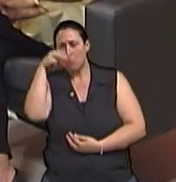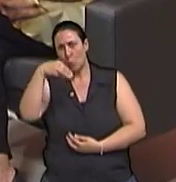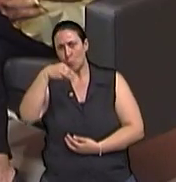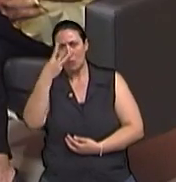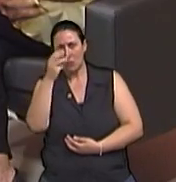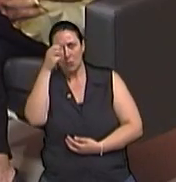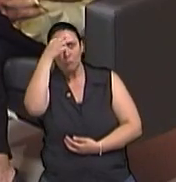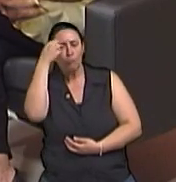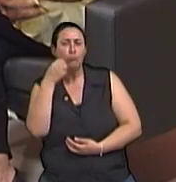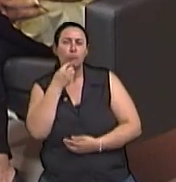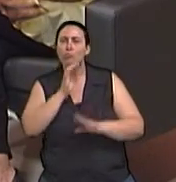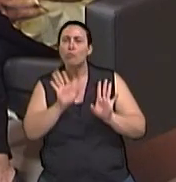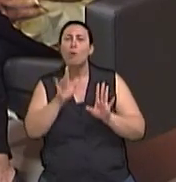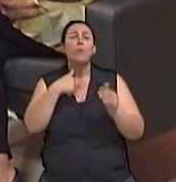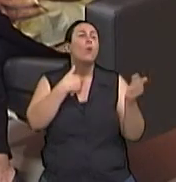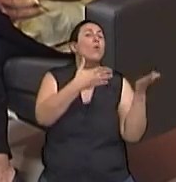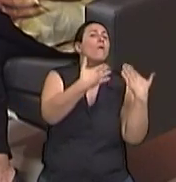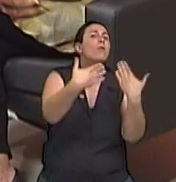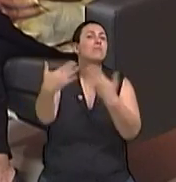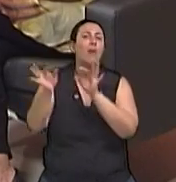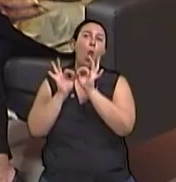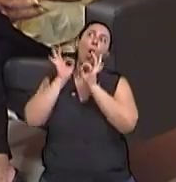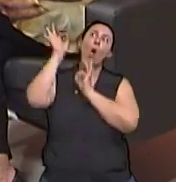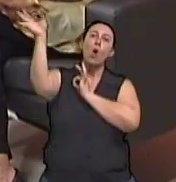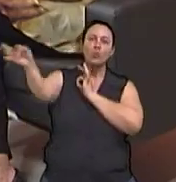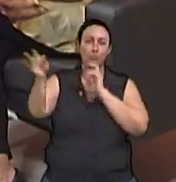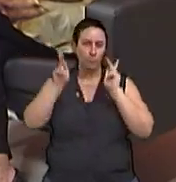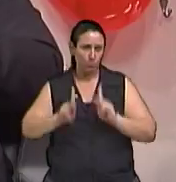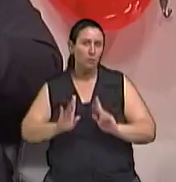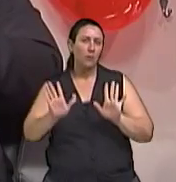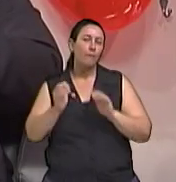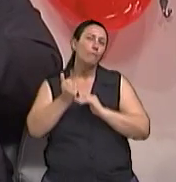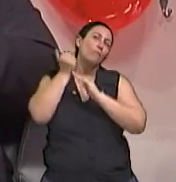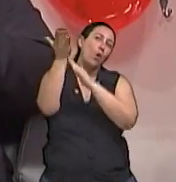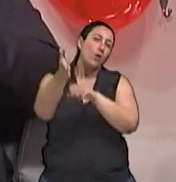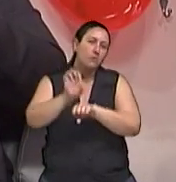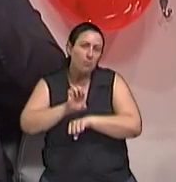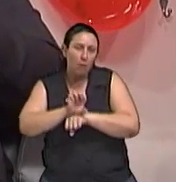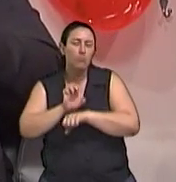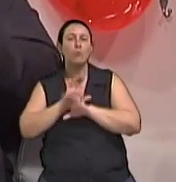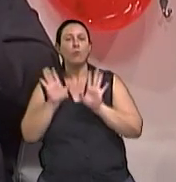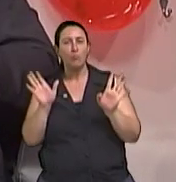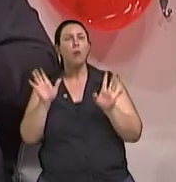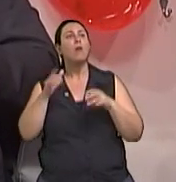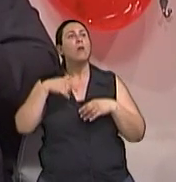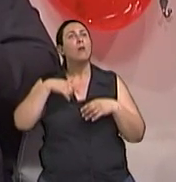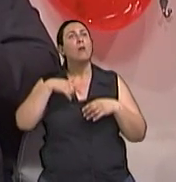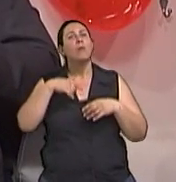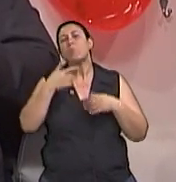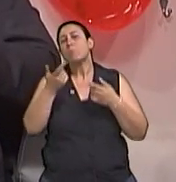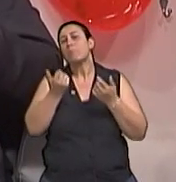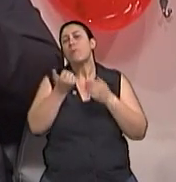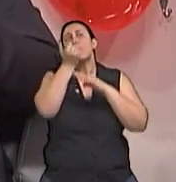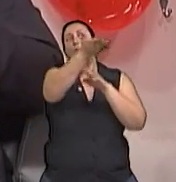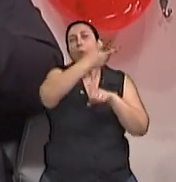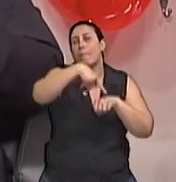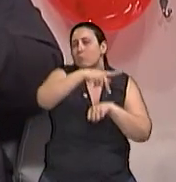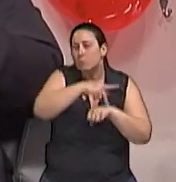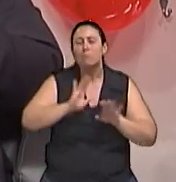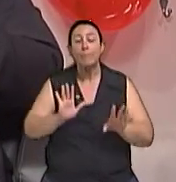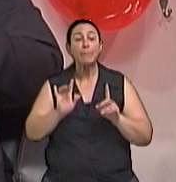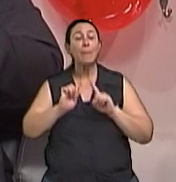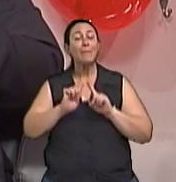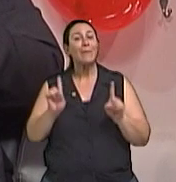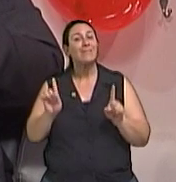especialmente para me comunicar com pessoas que estão à distância, né? Fora do estado, fora da cidade, né? Eu morei um tempo no exterior, mas nós não